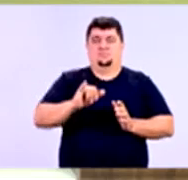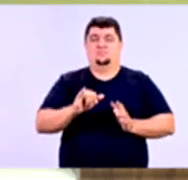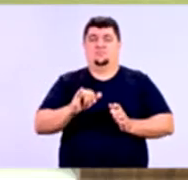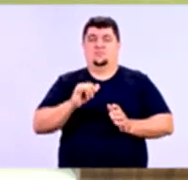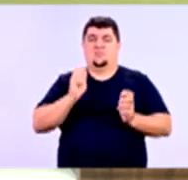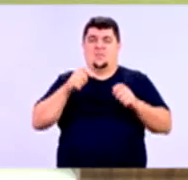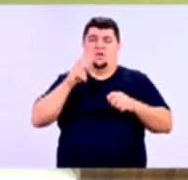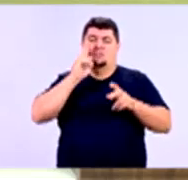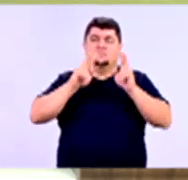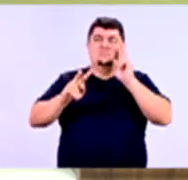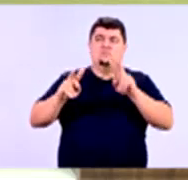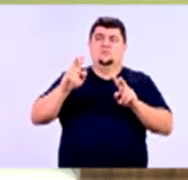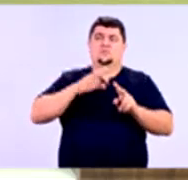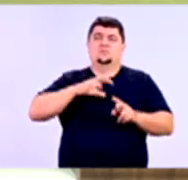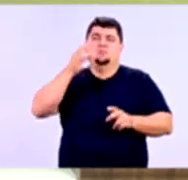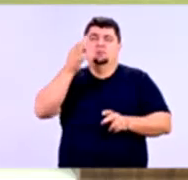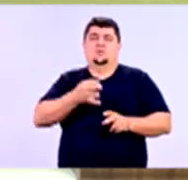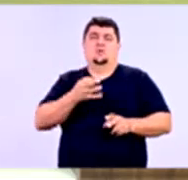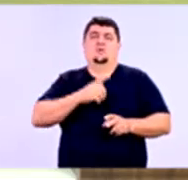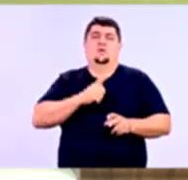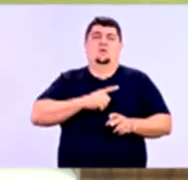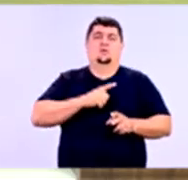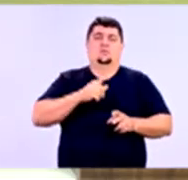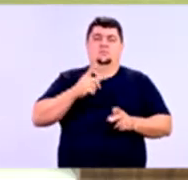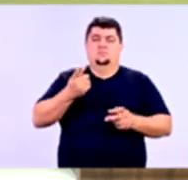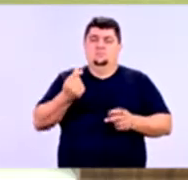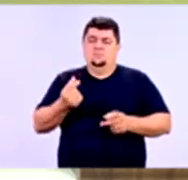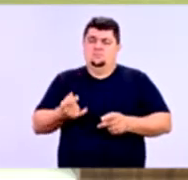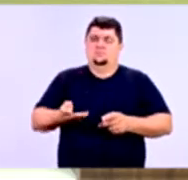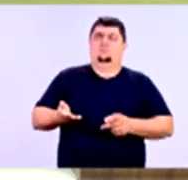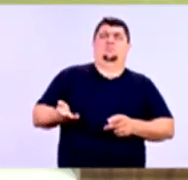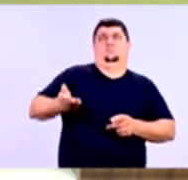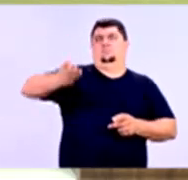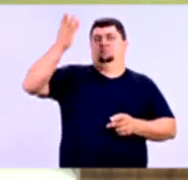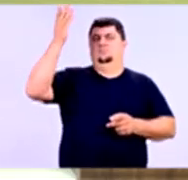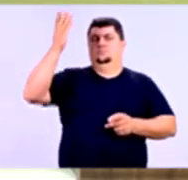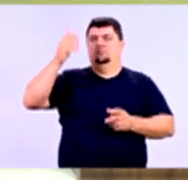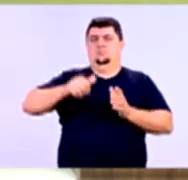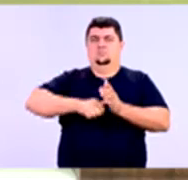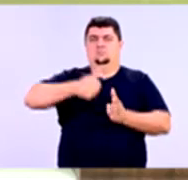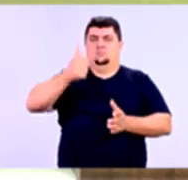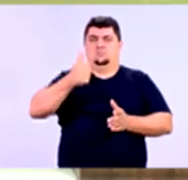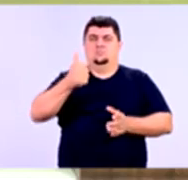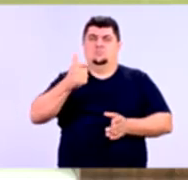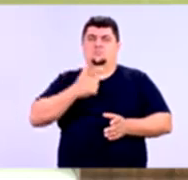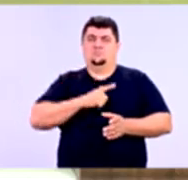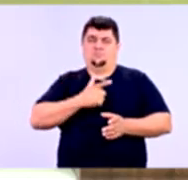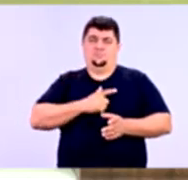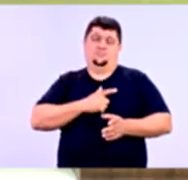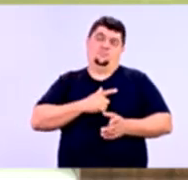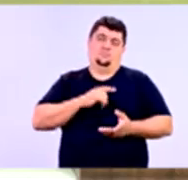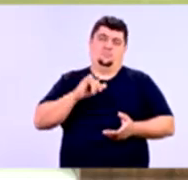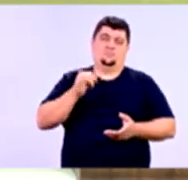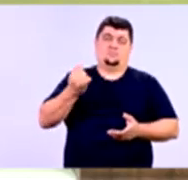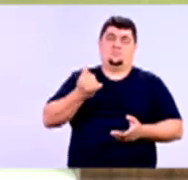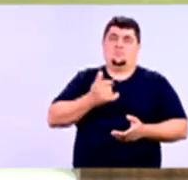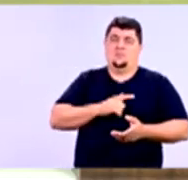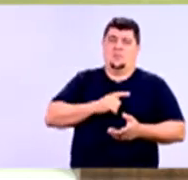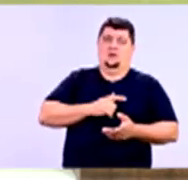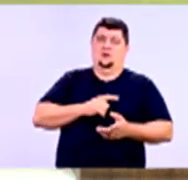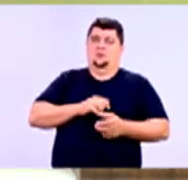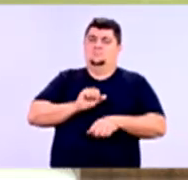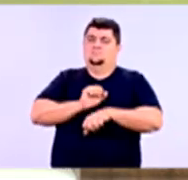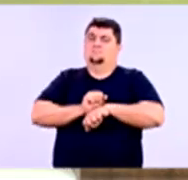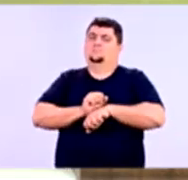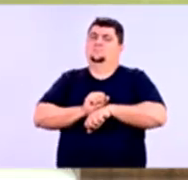ver bem claramente essa relação. Quando o crédito está muito alto, primeiro que você, com o crédito alto, já tende a retrair os seus